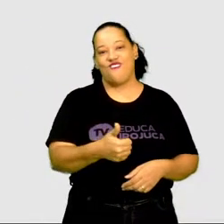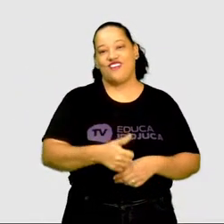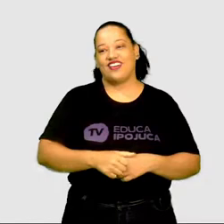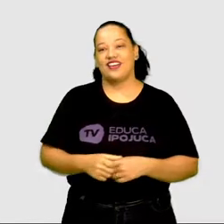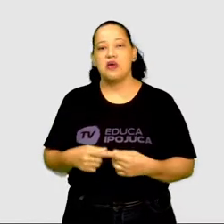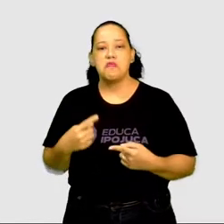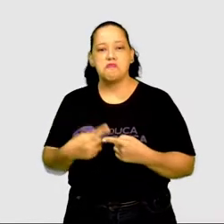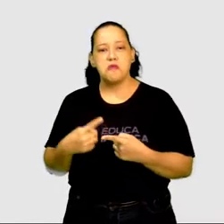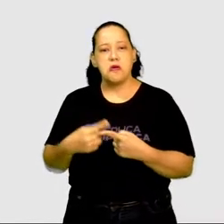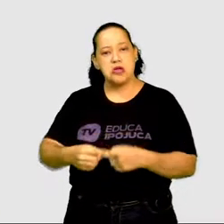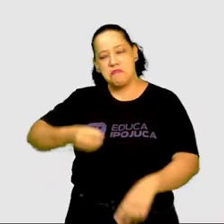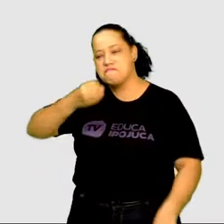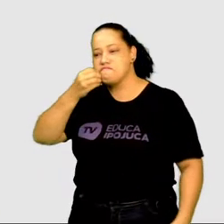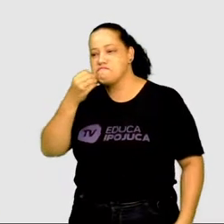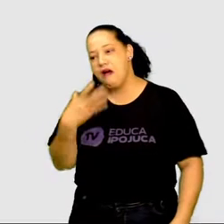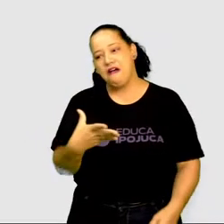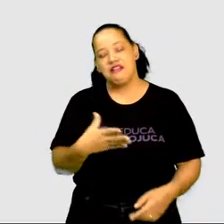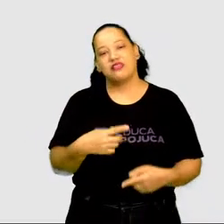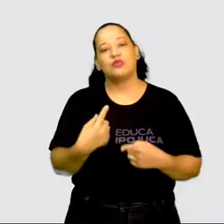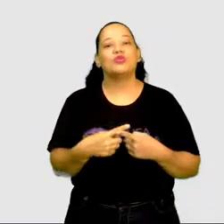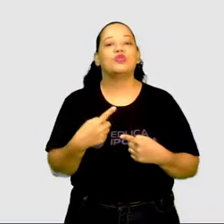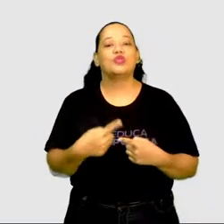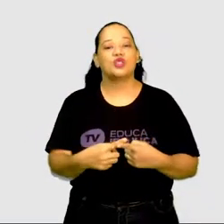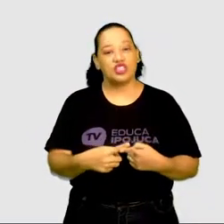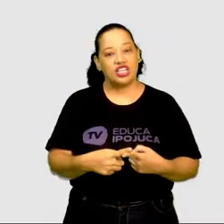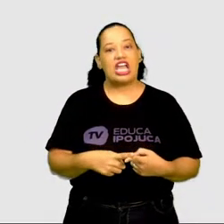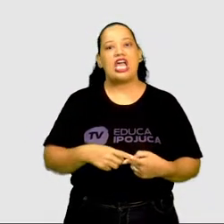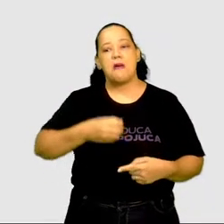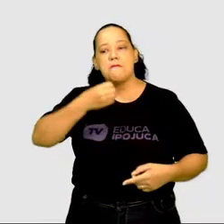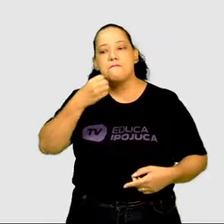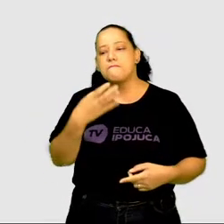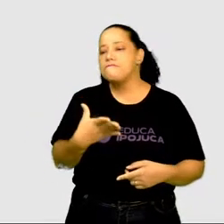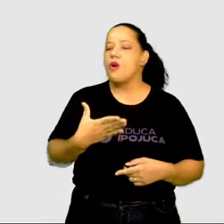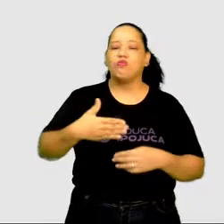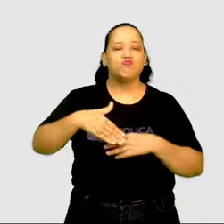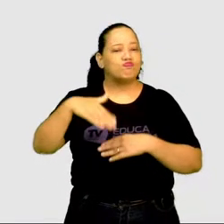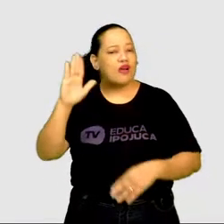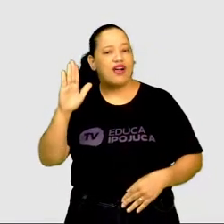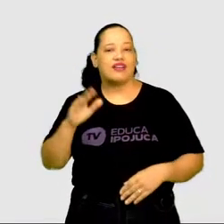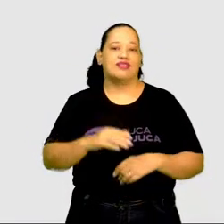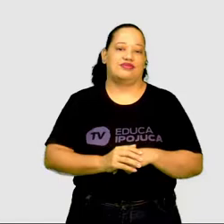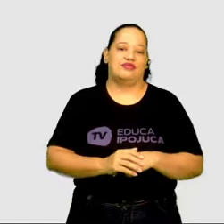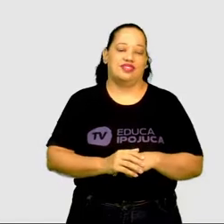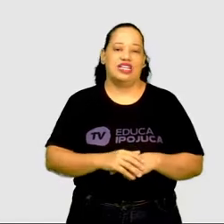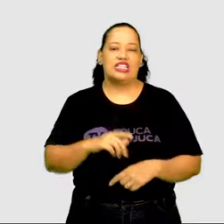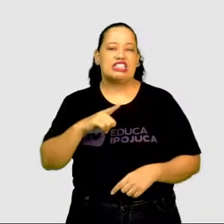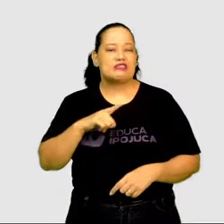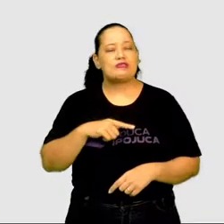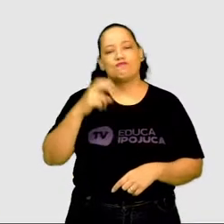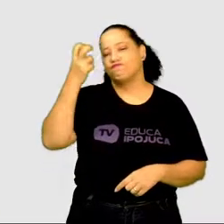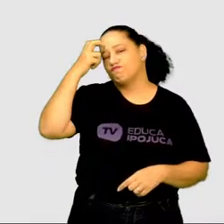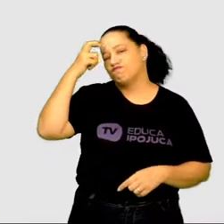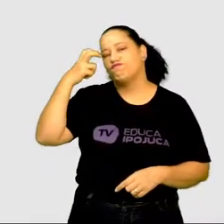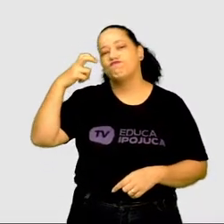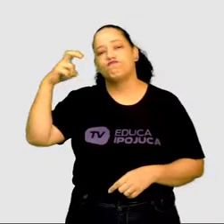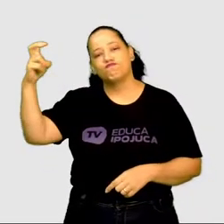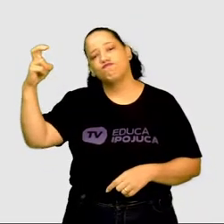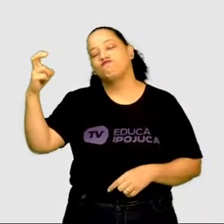Por que a molesta de Ban? Por quê? É muito bom o nosso Nordeste. Cheio de culturas.